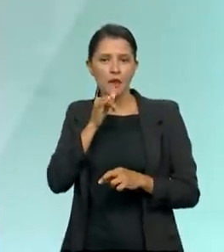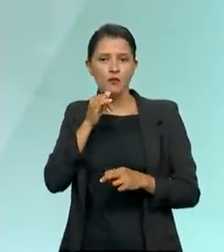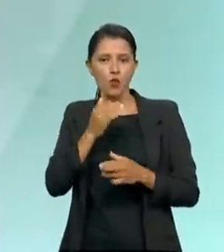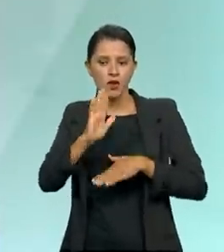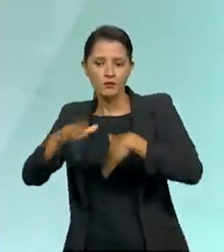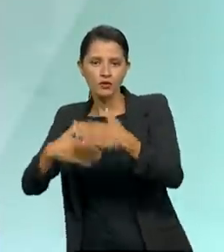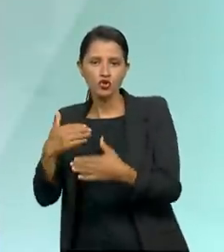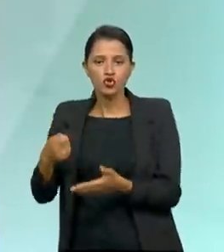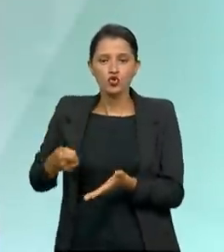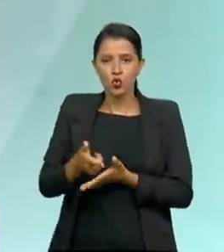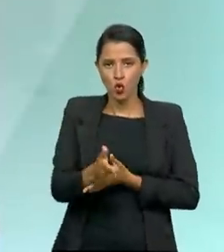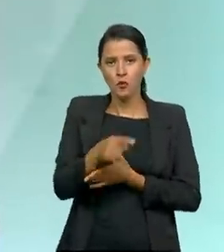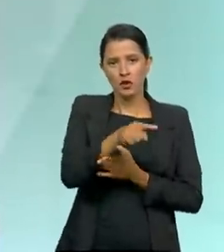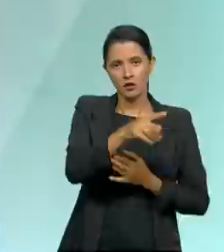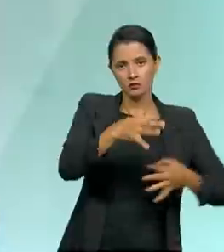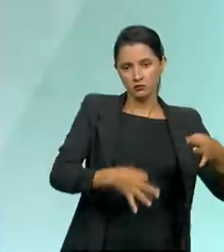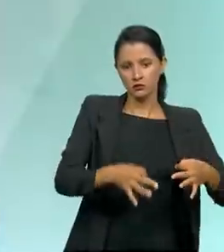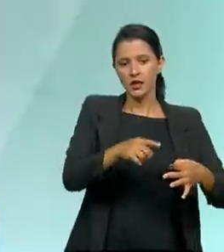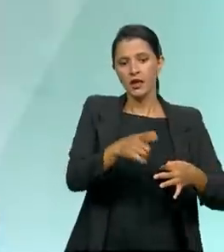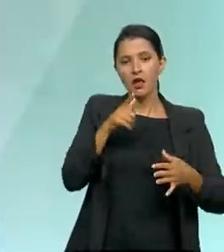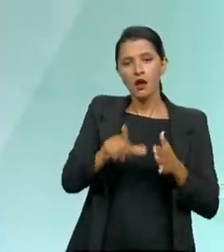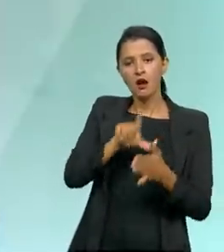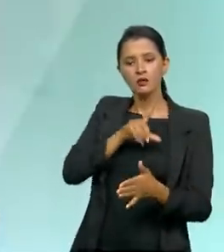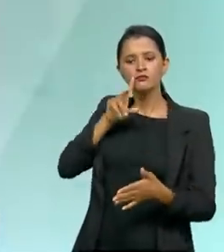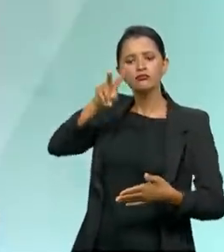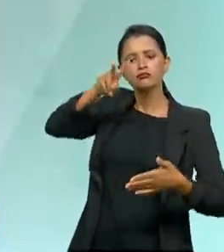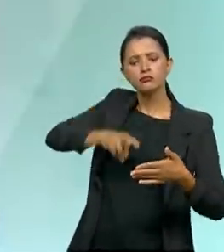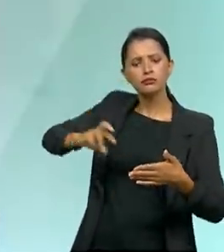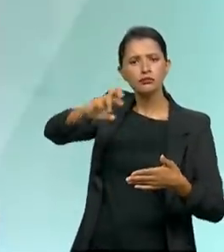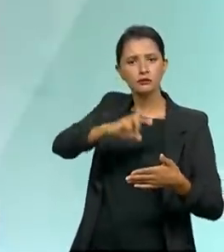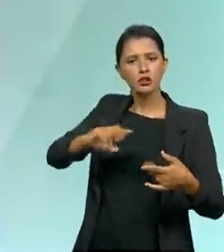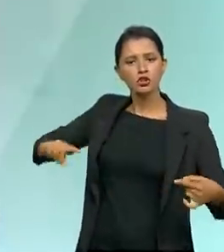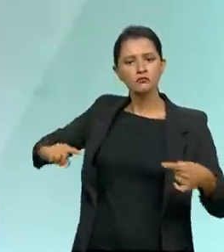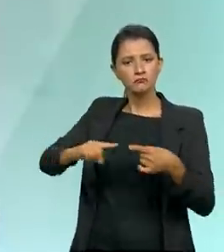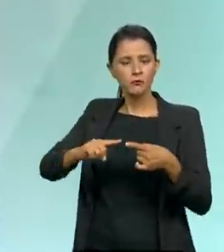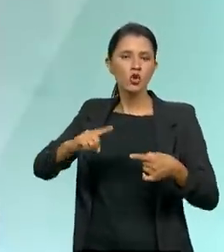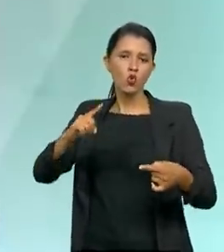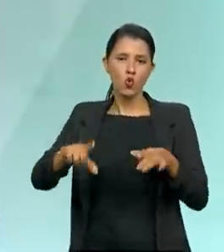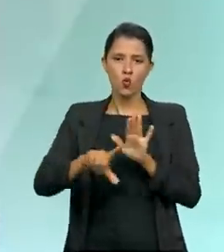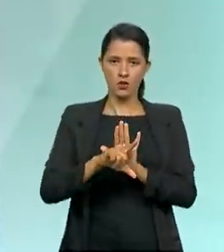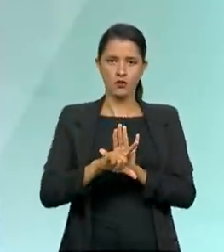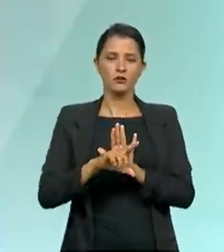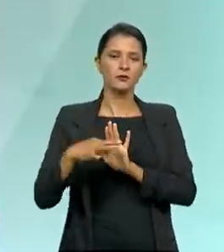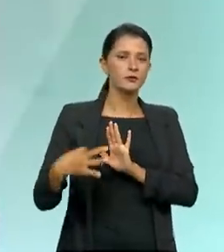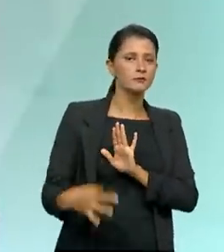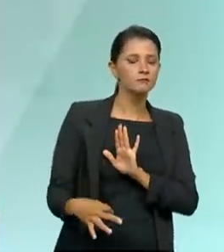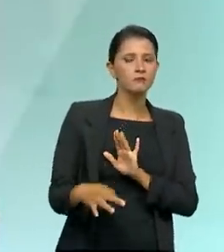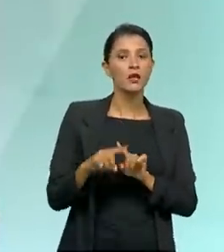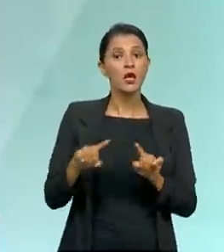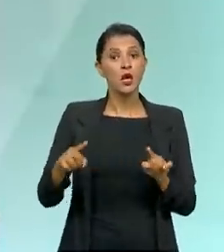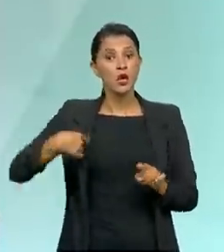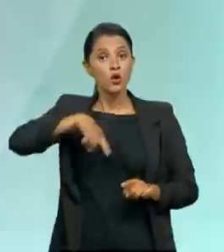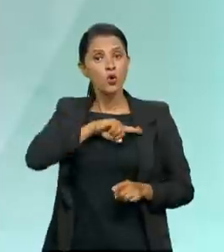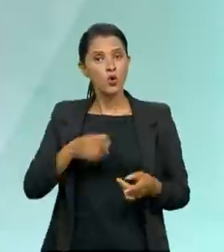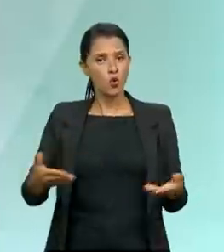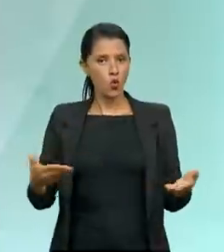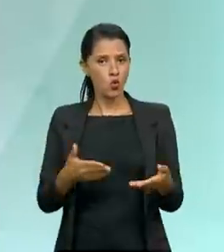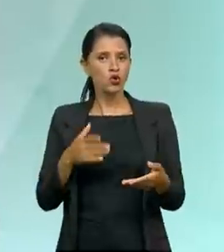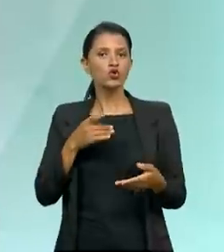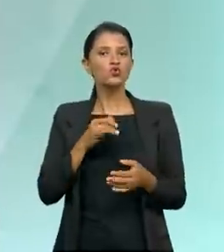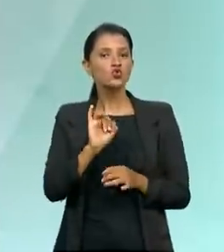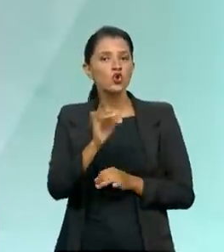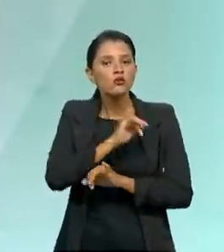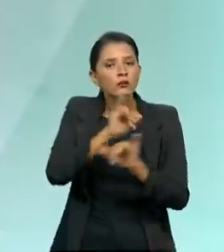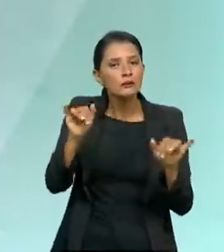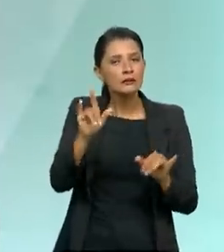pelo jurídico, o jurídico verifica essa conformidade com os aspectos legais. Nós, hoje, só auditamos isso quando